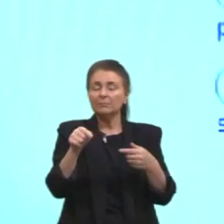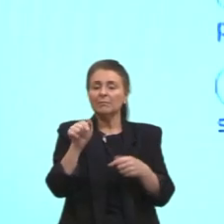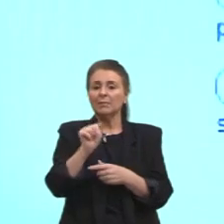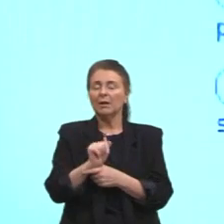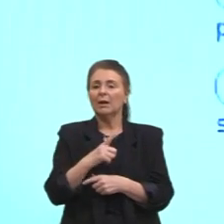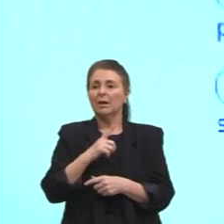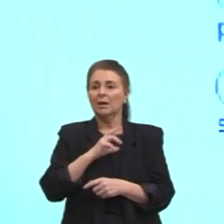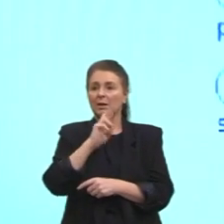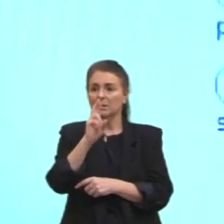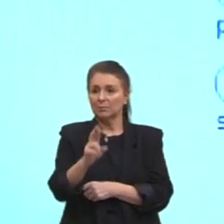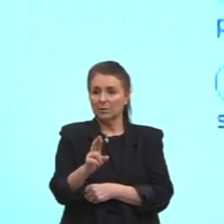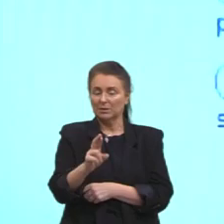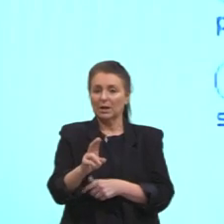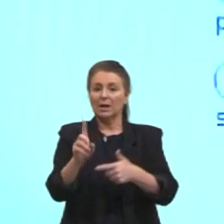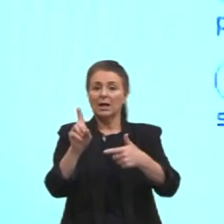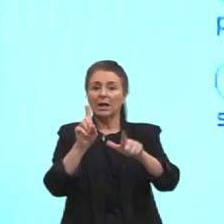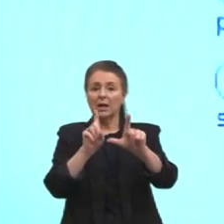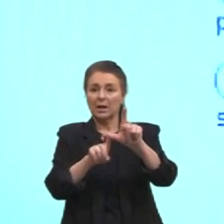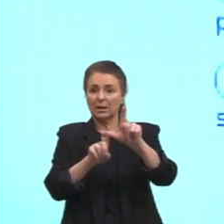a resposta certa é a D,